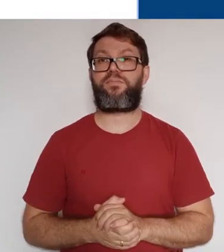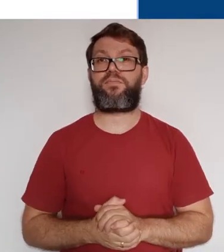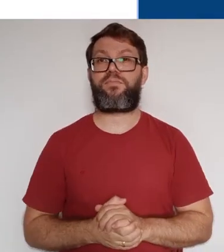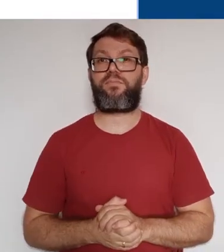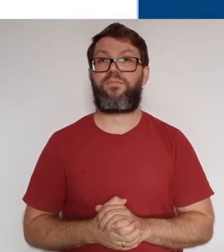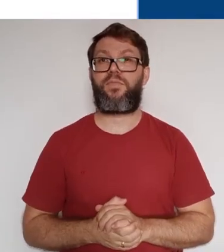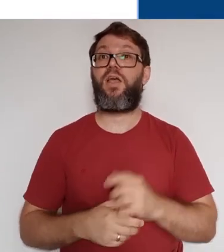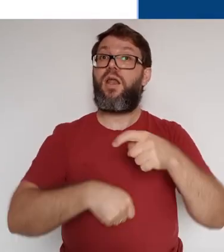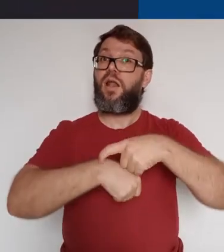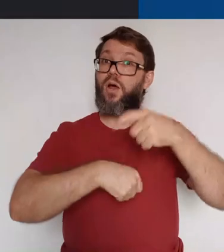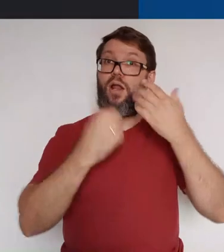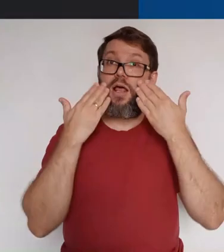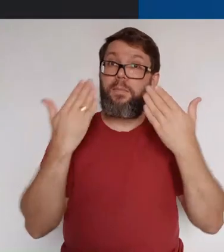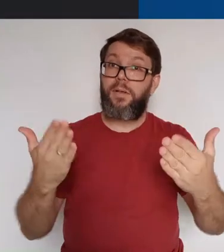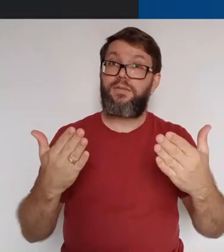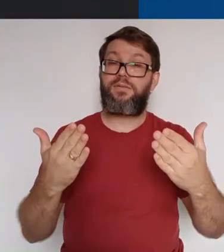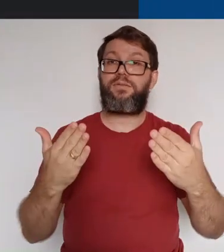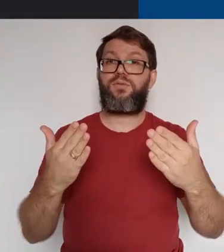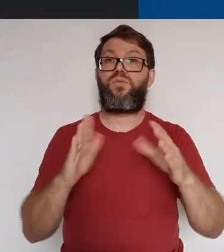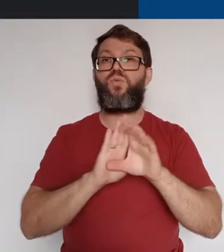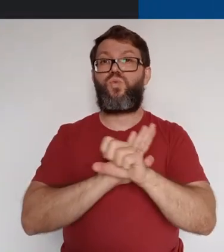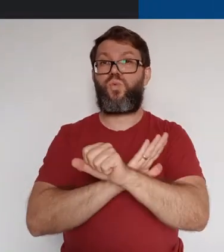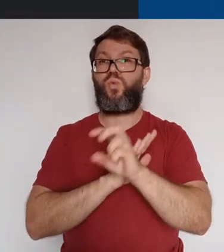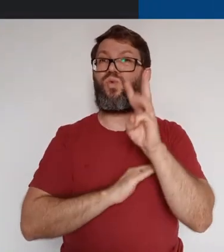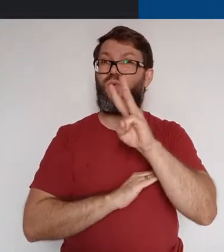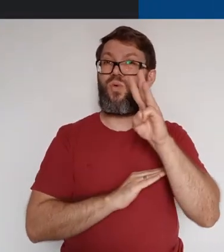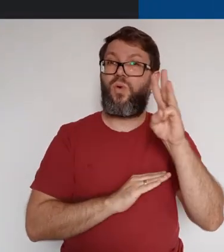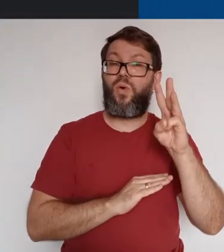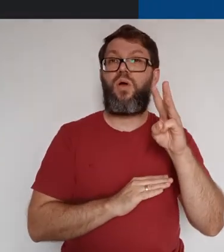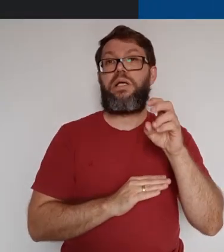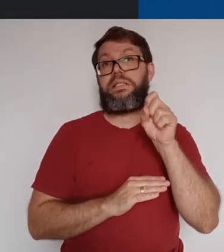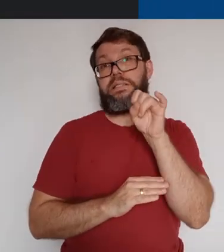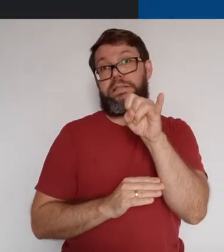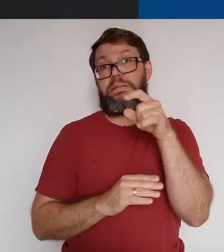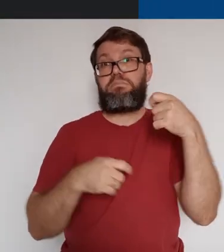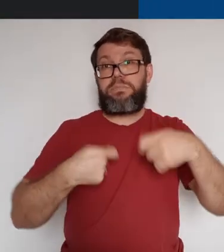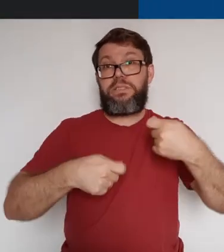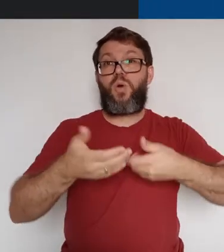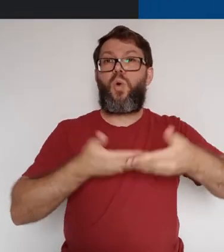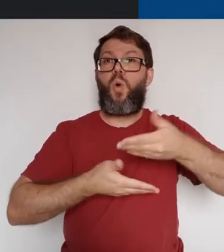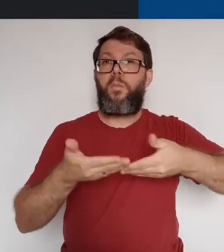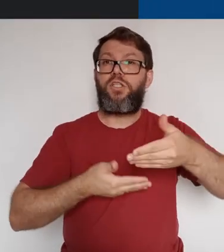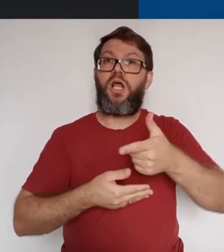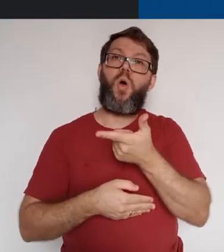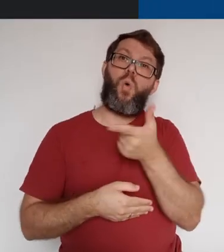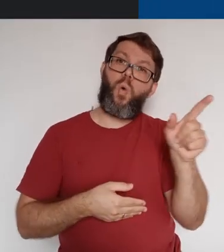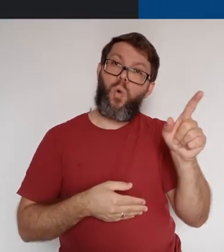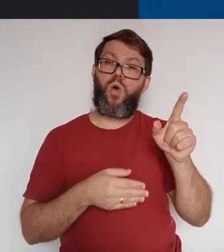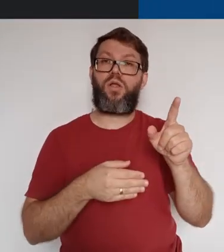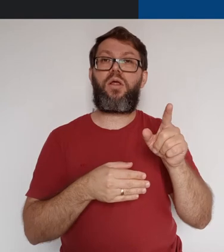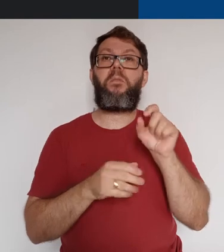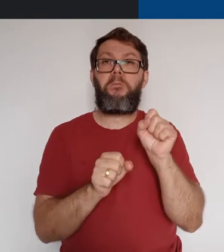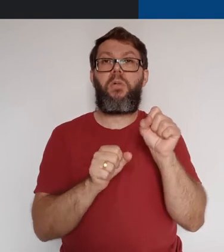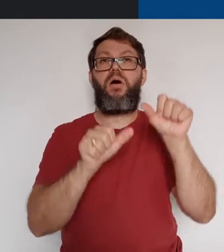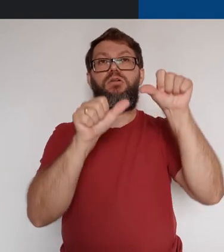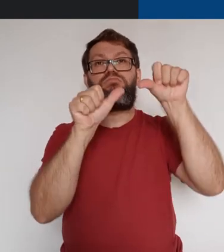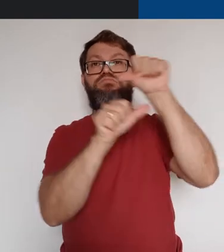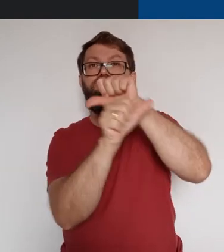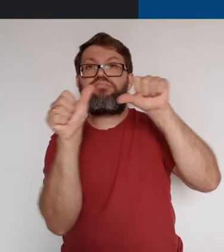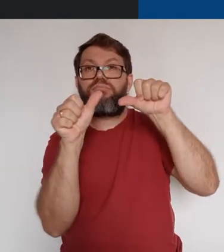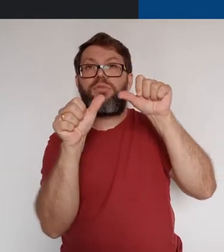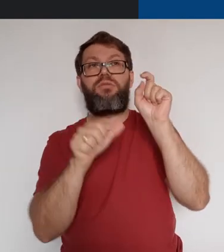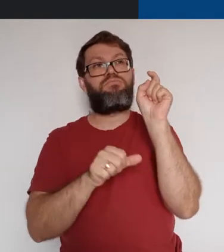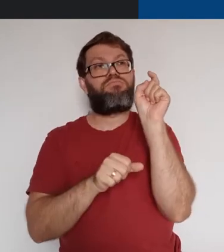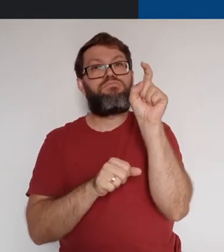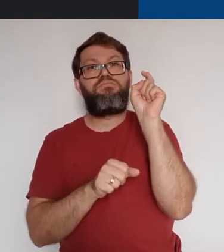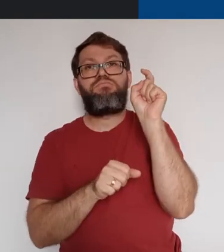a que já estiver sendo transmitida. Durante uma apresentação de aba do Google Chrome, caso você decida compartilhar uma outra aba,